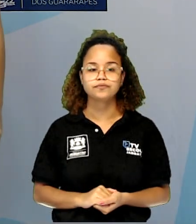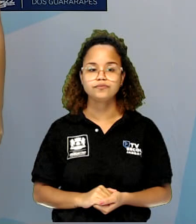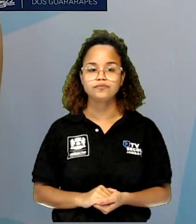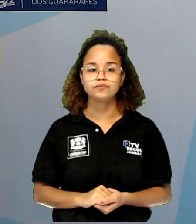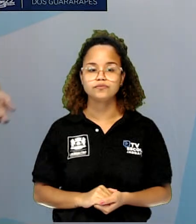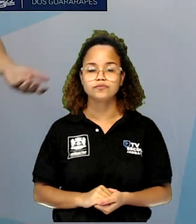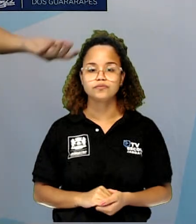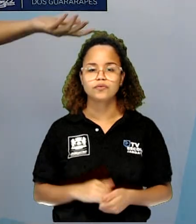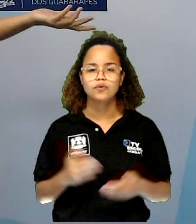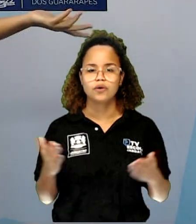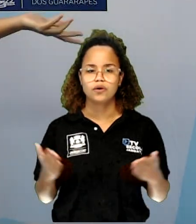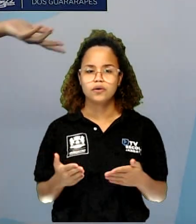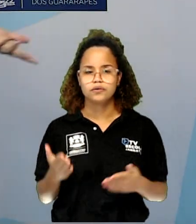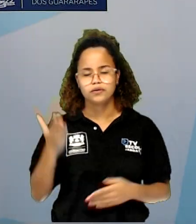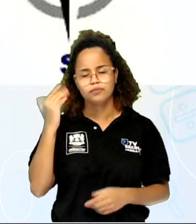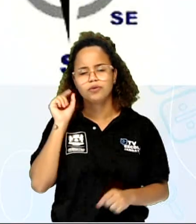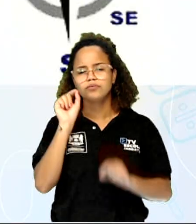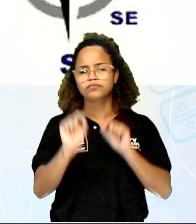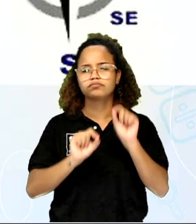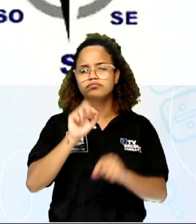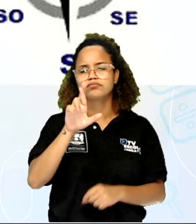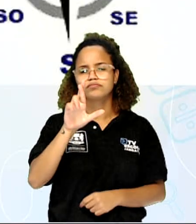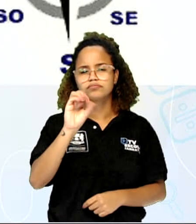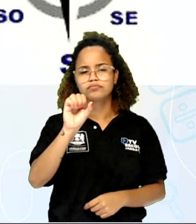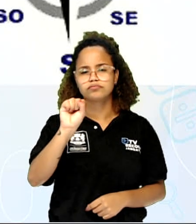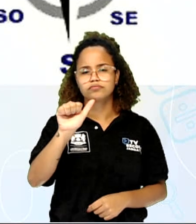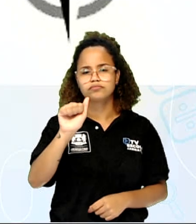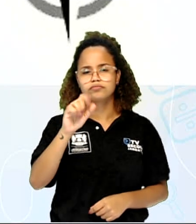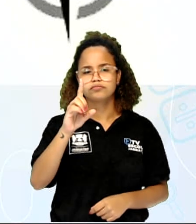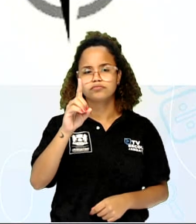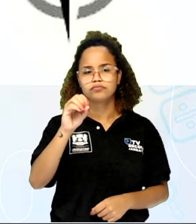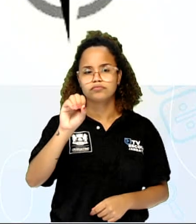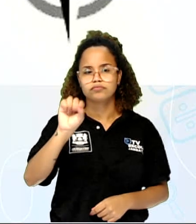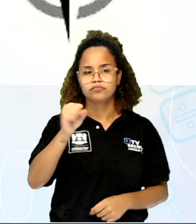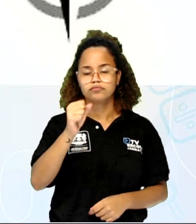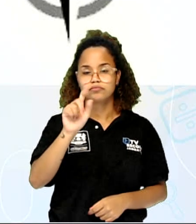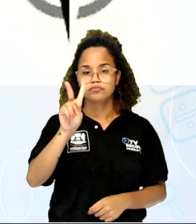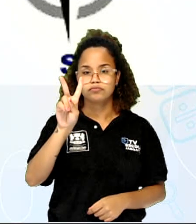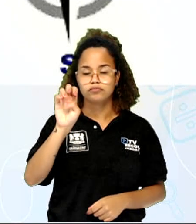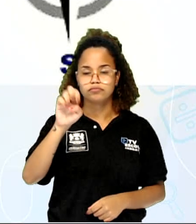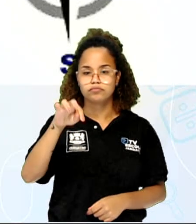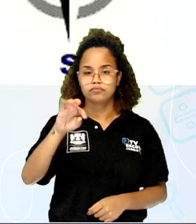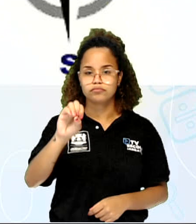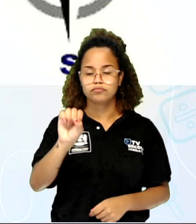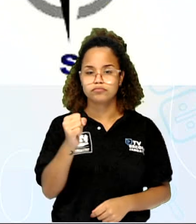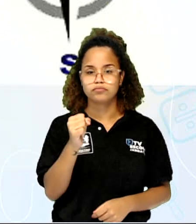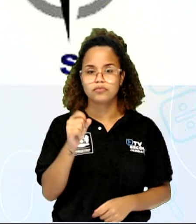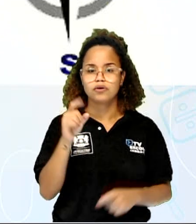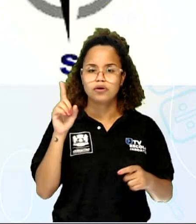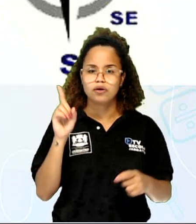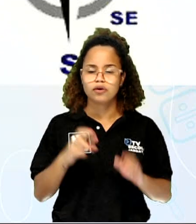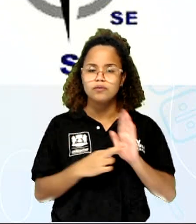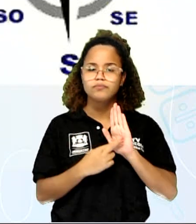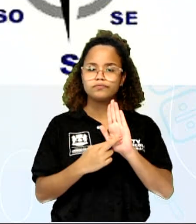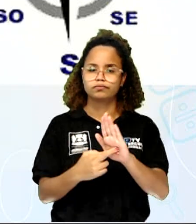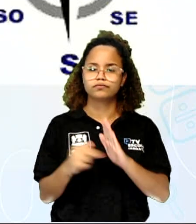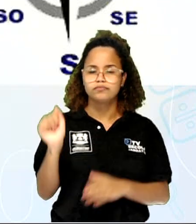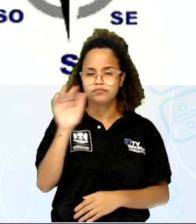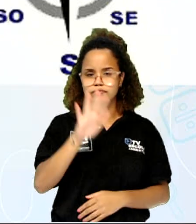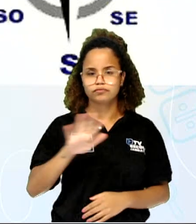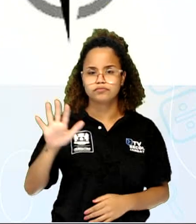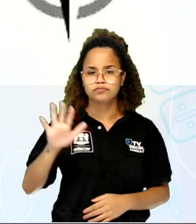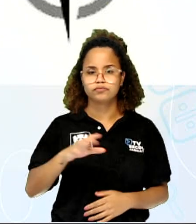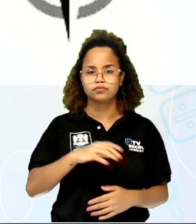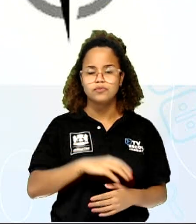Vamos saber um pouco o que é a rosa dos ventos, ou a rosa náutica. É a representação gráfica de todos os pontos de